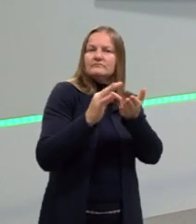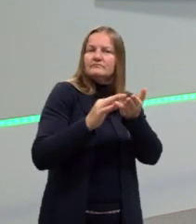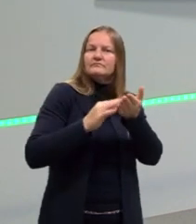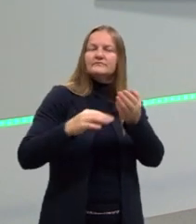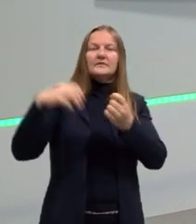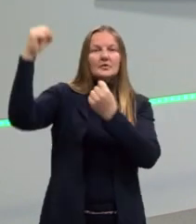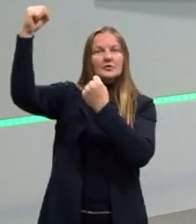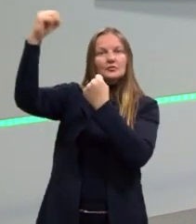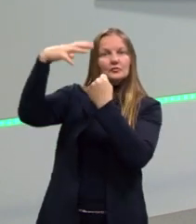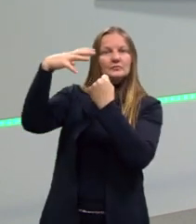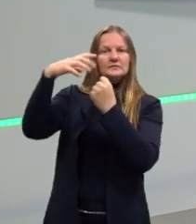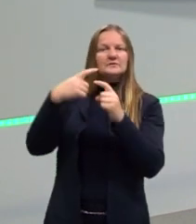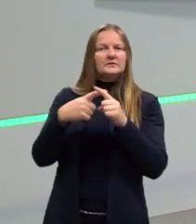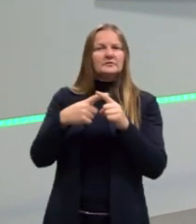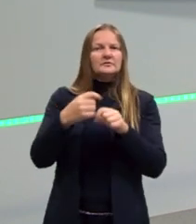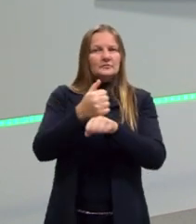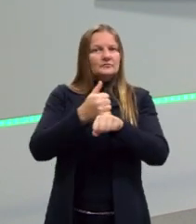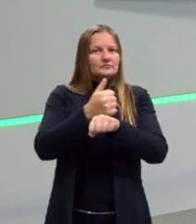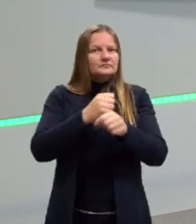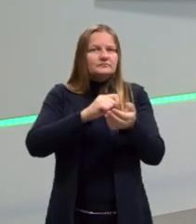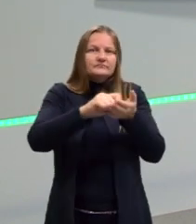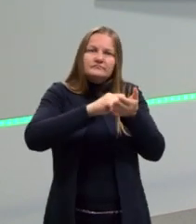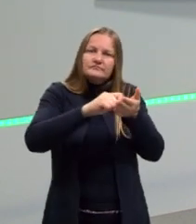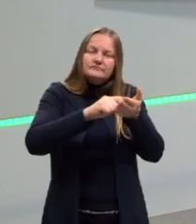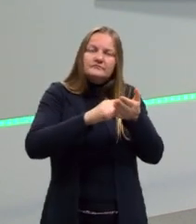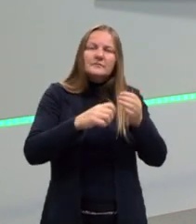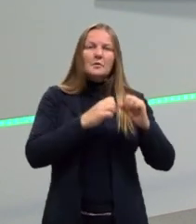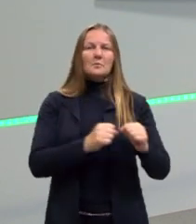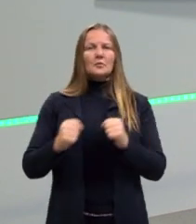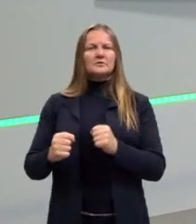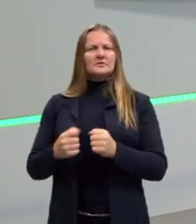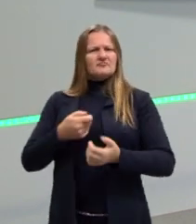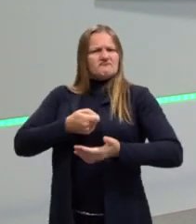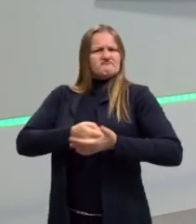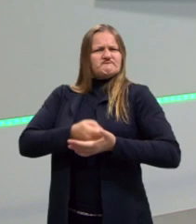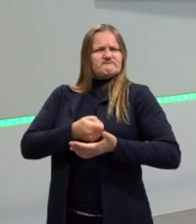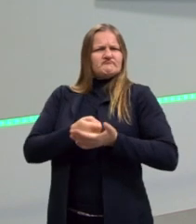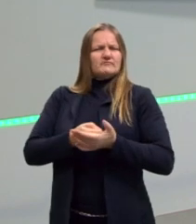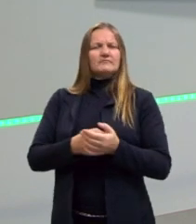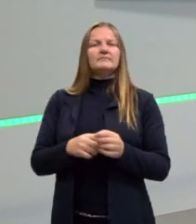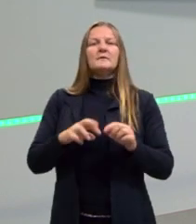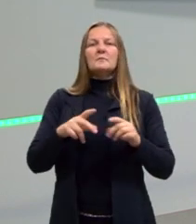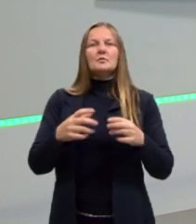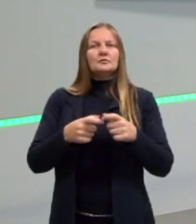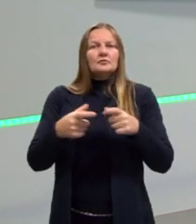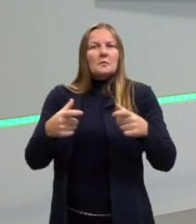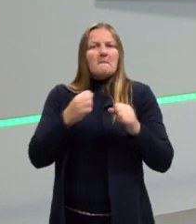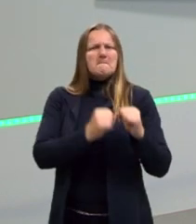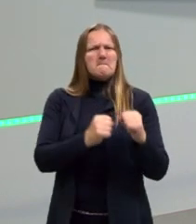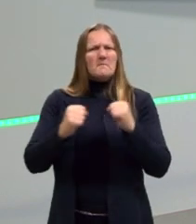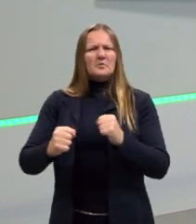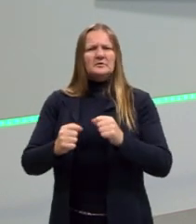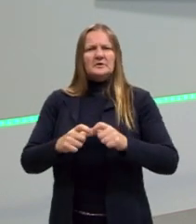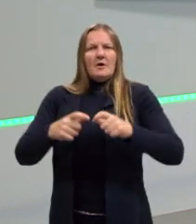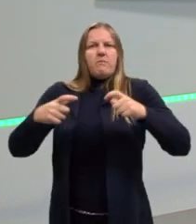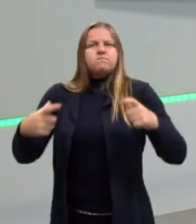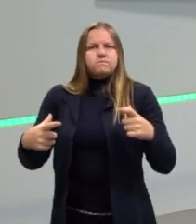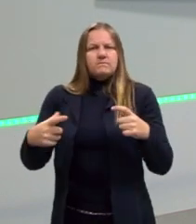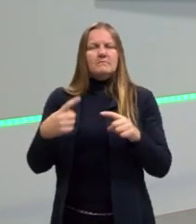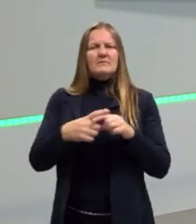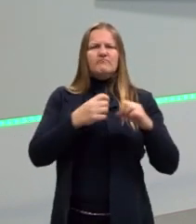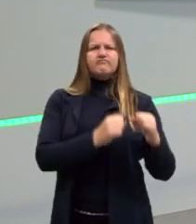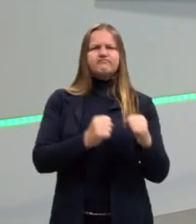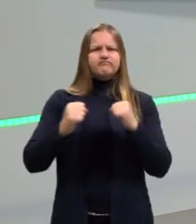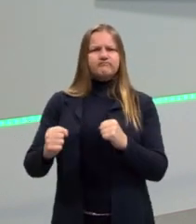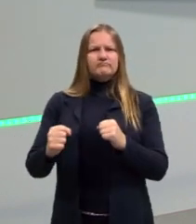que foram muito importantes para se perceber, então, que o poder absoluto do rei era muito grande, era um exagero, e que ele